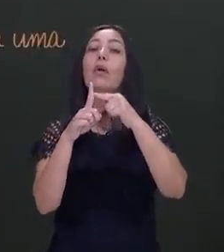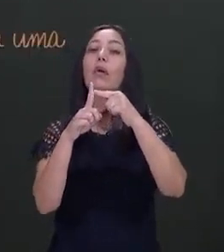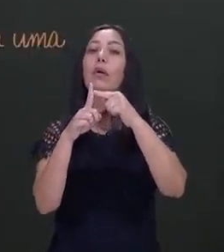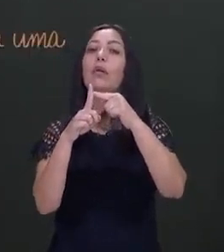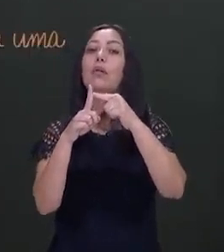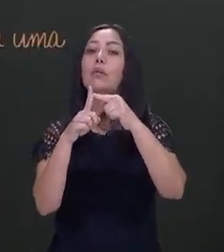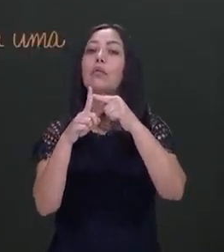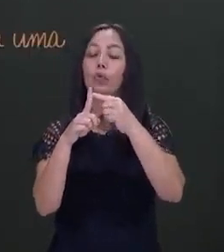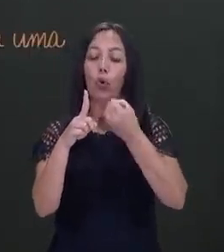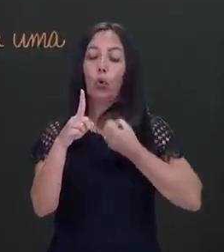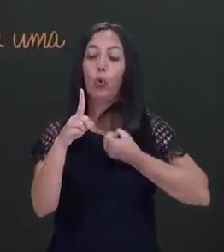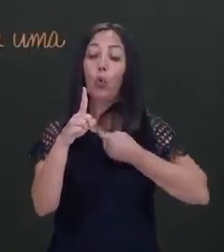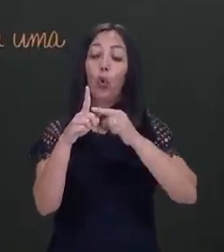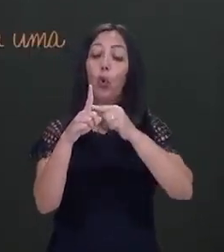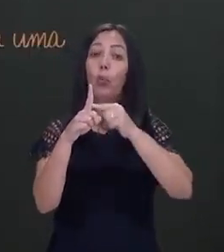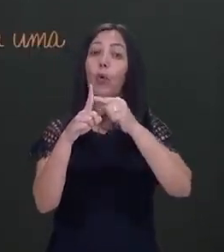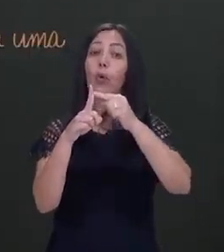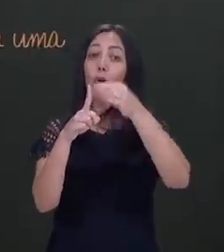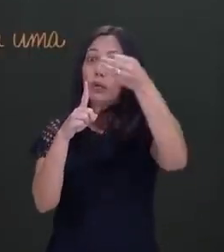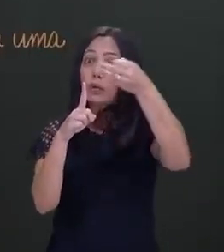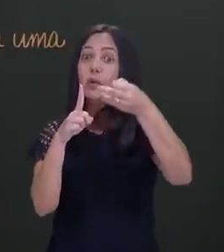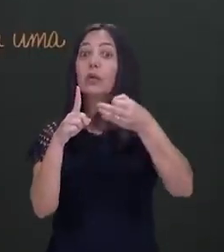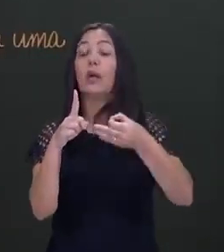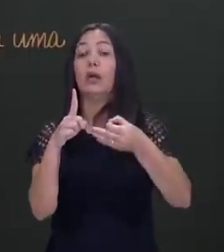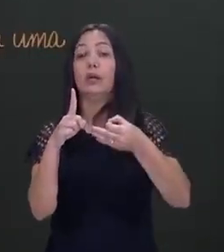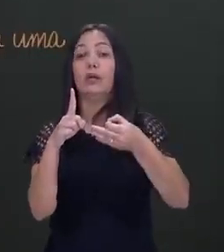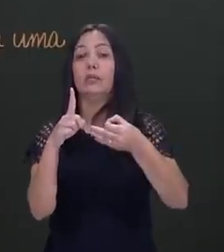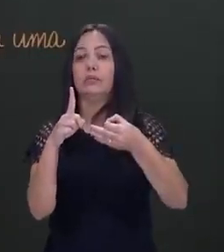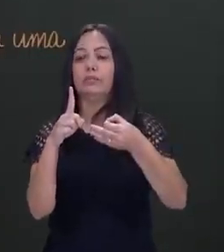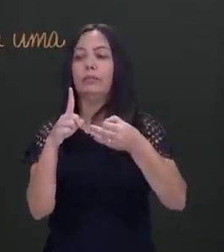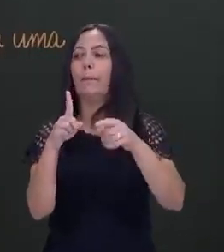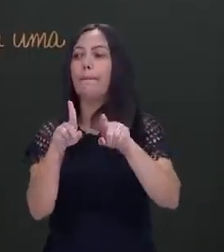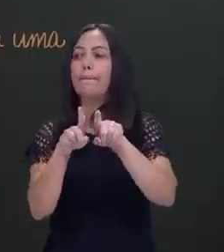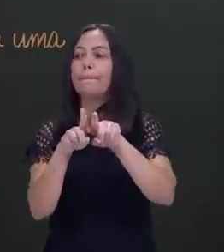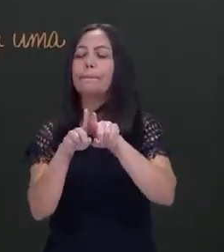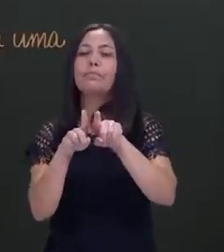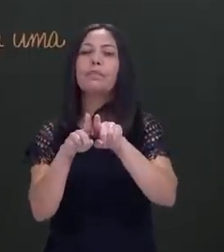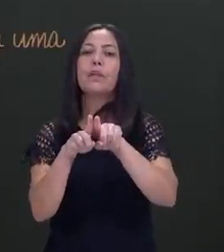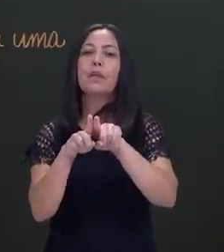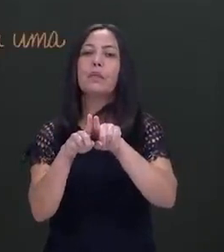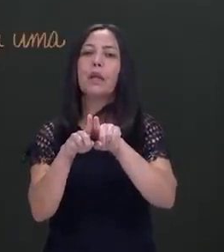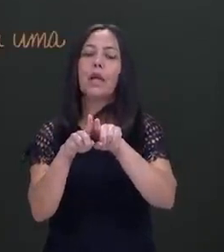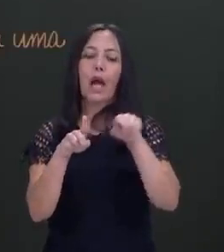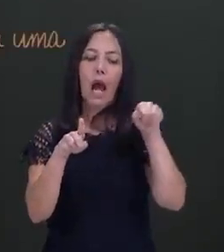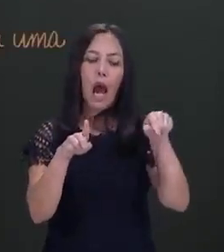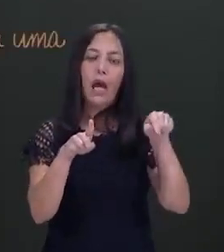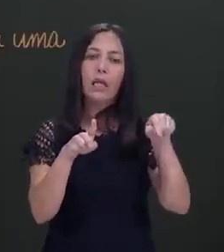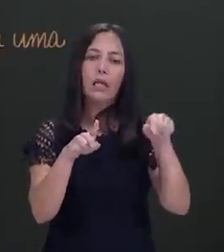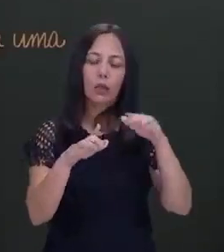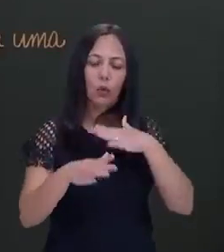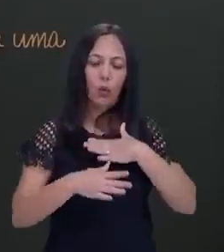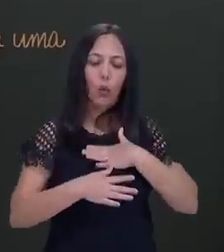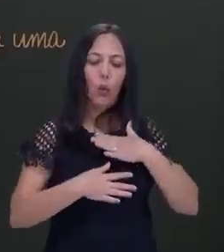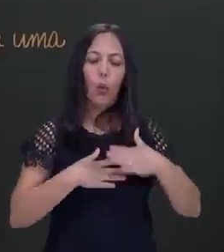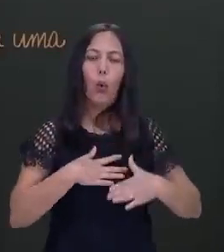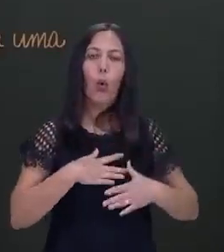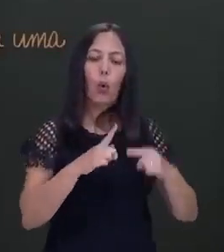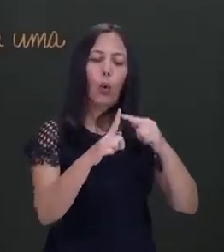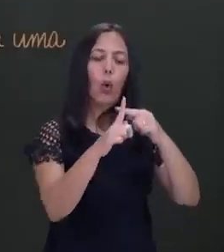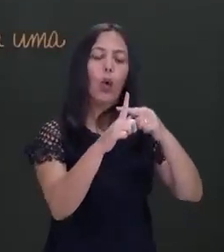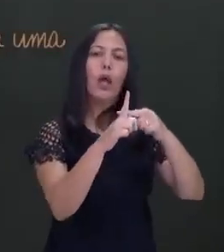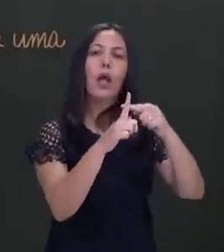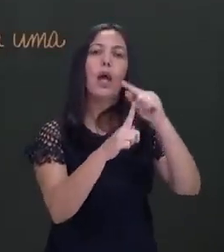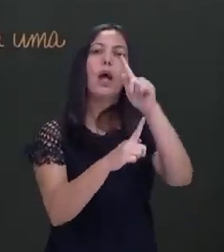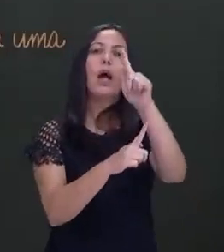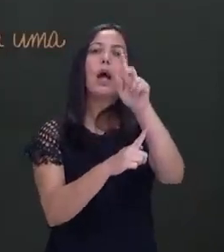É algo preciso. O número, ele é algo preciso. Aqui, reparou que o nosso termômetro está escrito graus